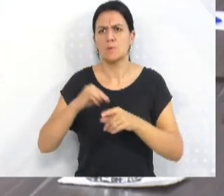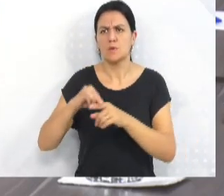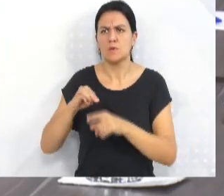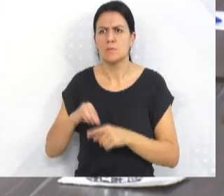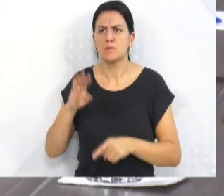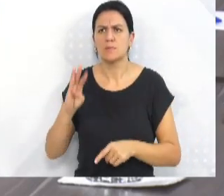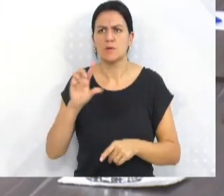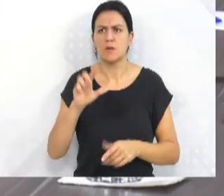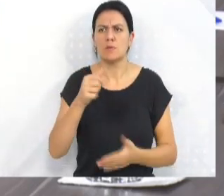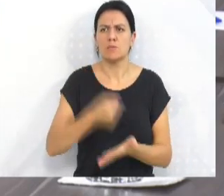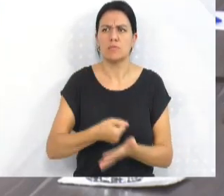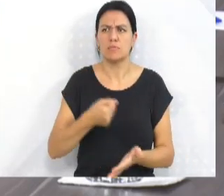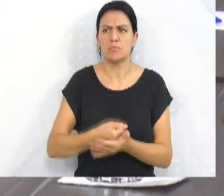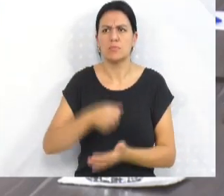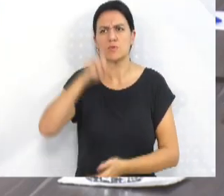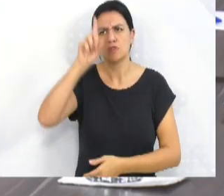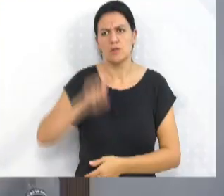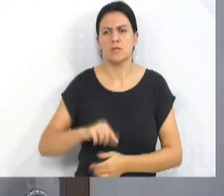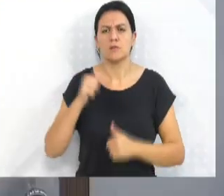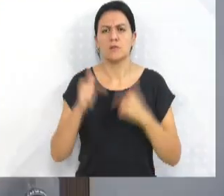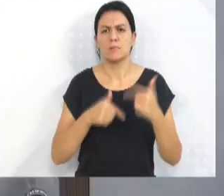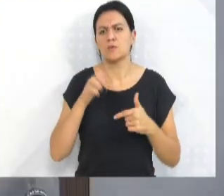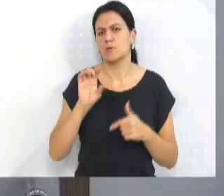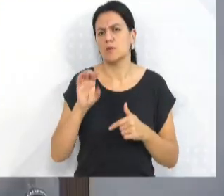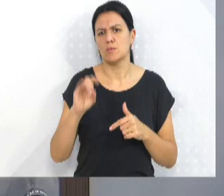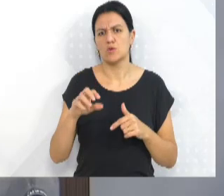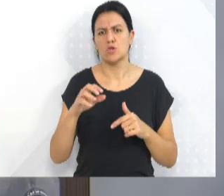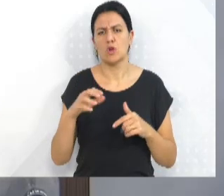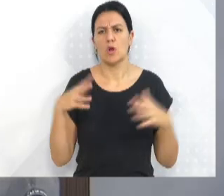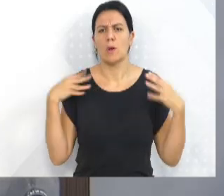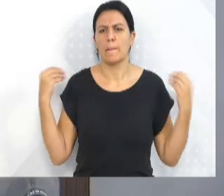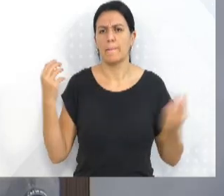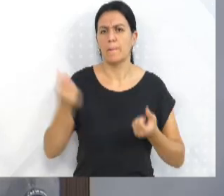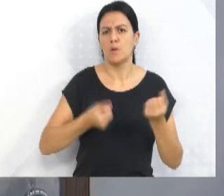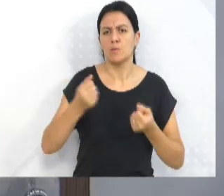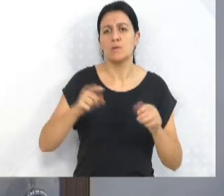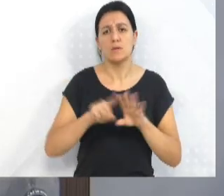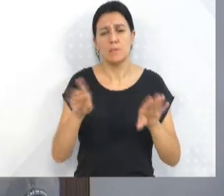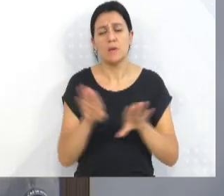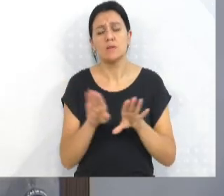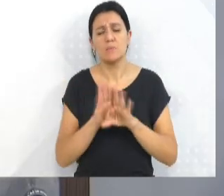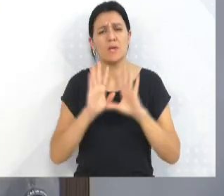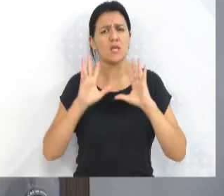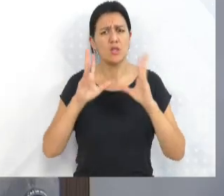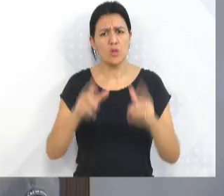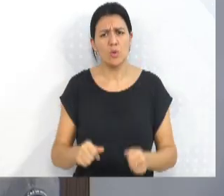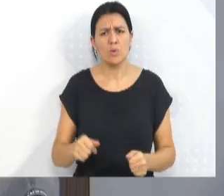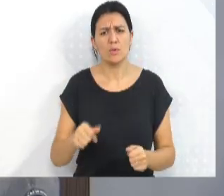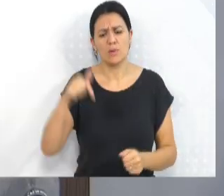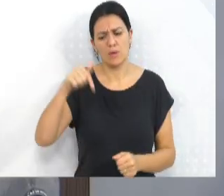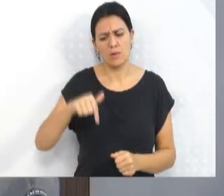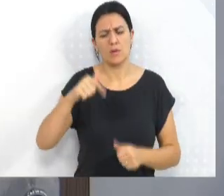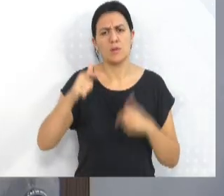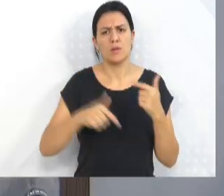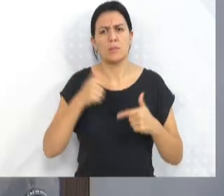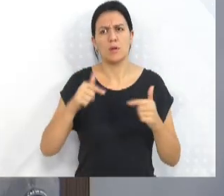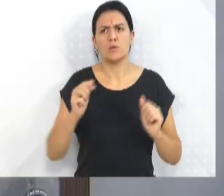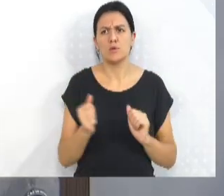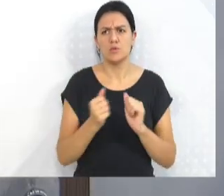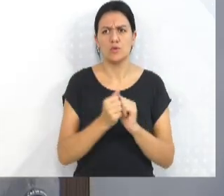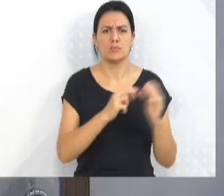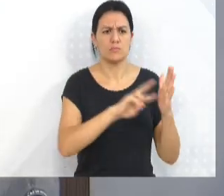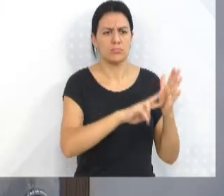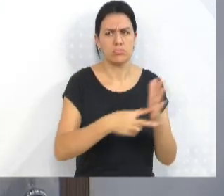lutando pelo direito dos trabalhadores, e não só pelo direito dos trabalhadores, dos motoristas e cobradores, mas por toda a classe trabalhadora da nossa cidade, unindo forças com outros